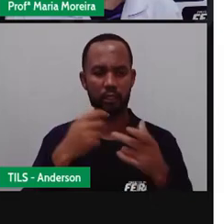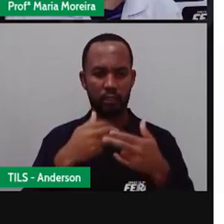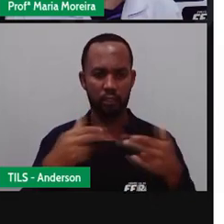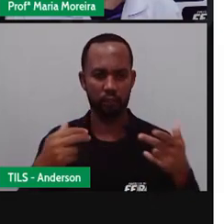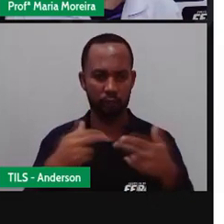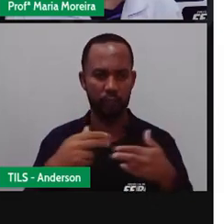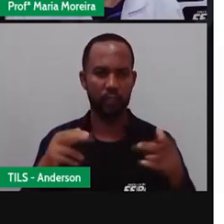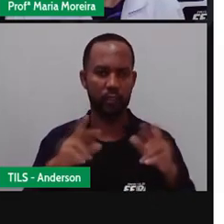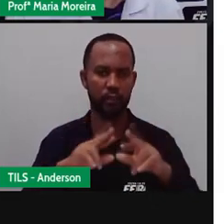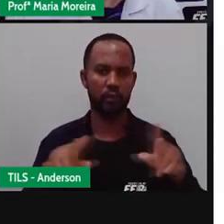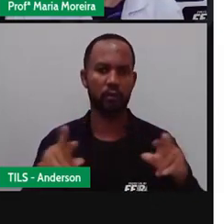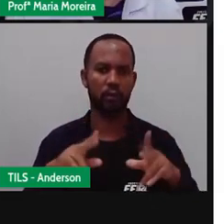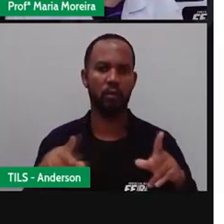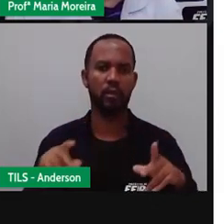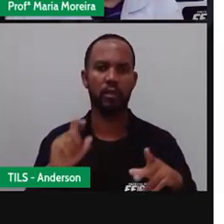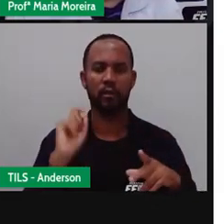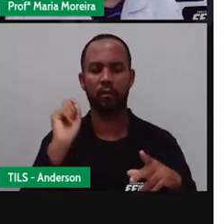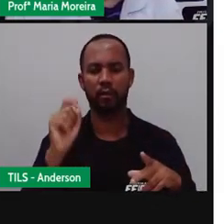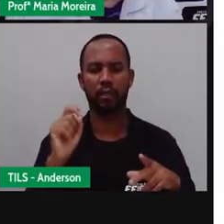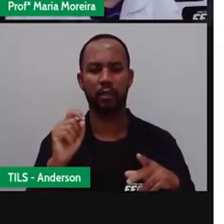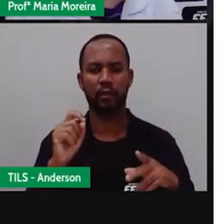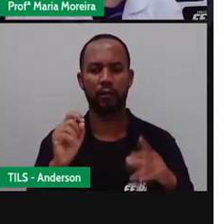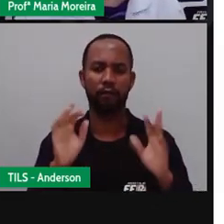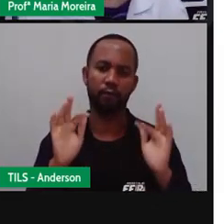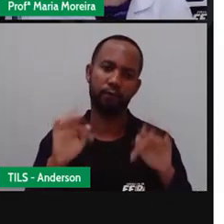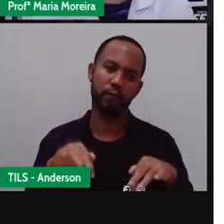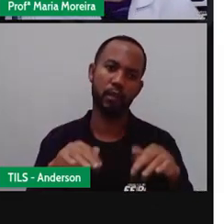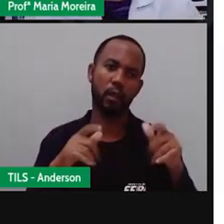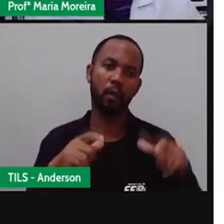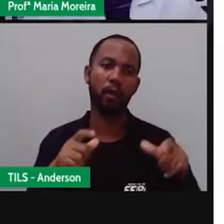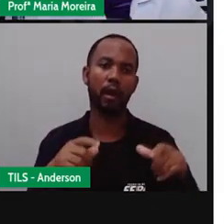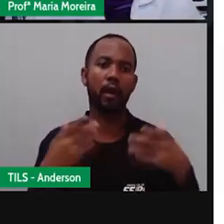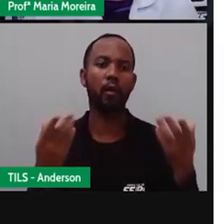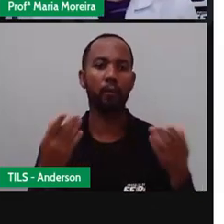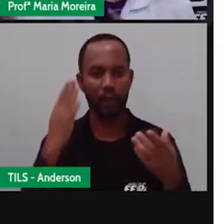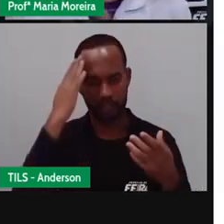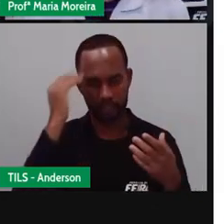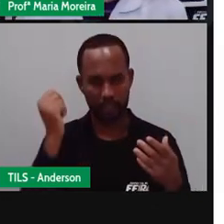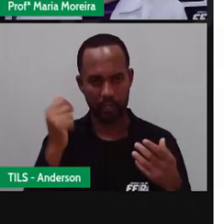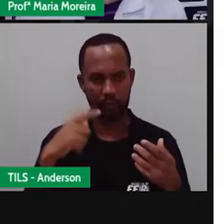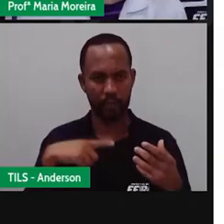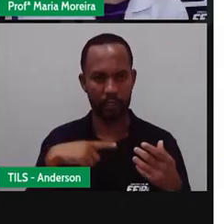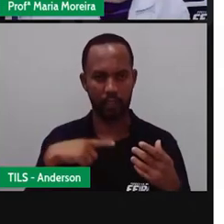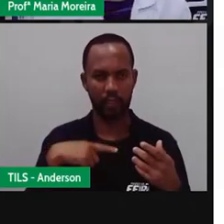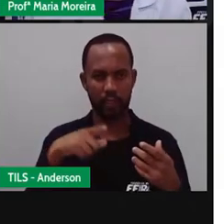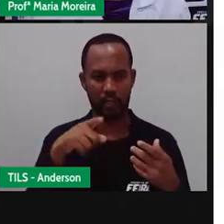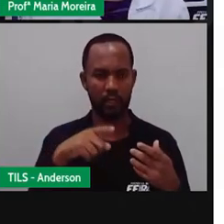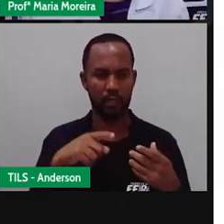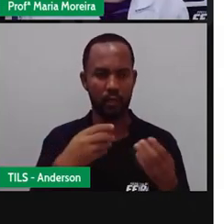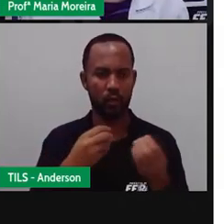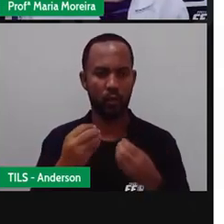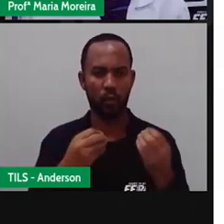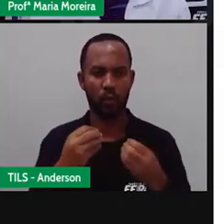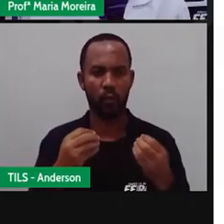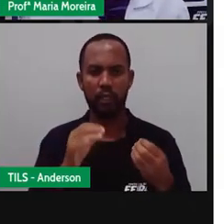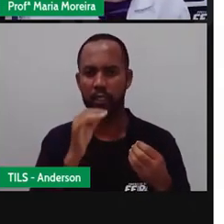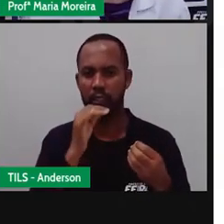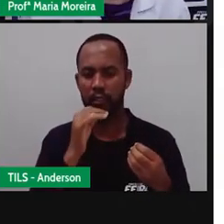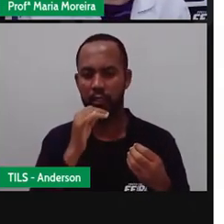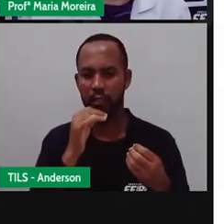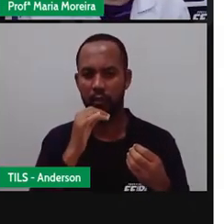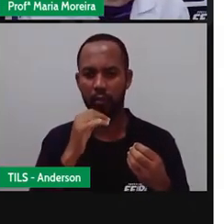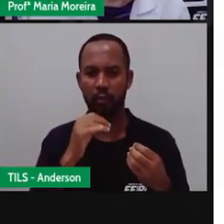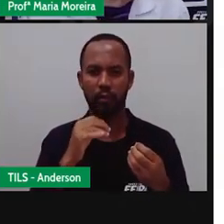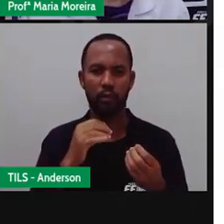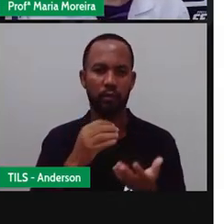Acabem em locais Onde não deveriam Então se a gente sabe Que tem alguém que faz aí O recolhimento Das